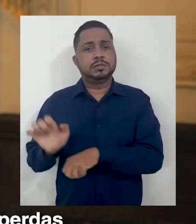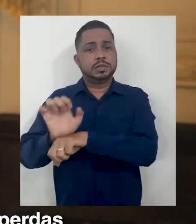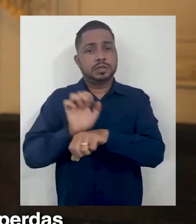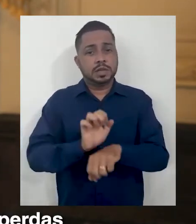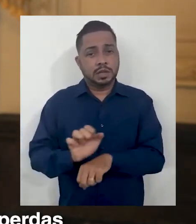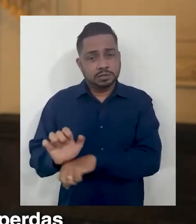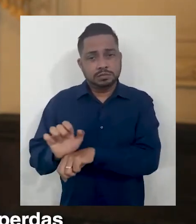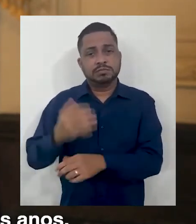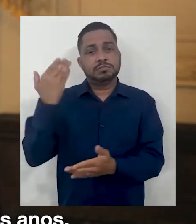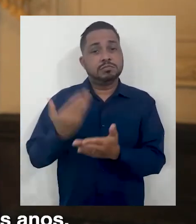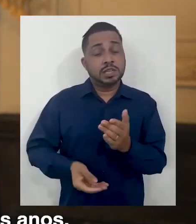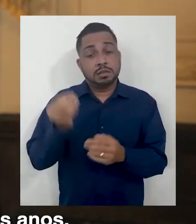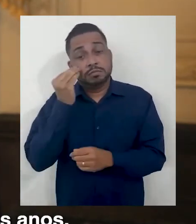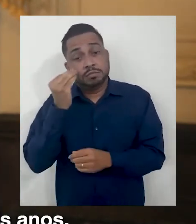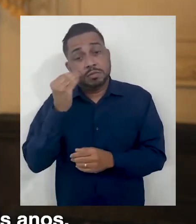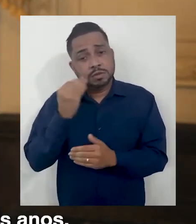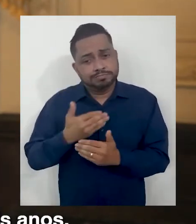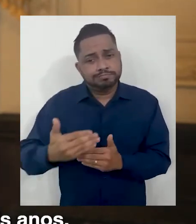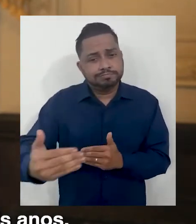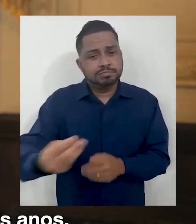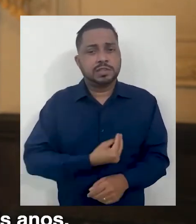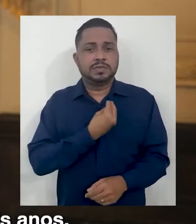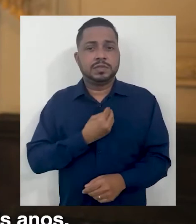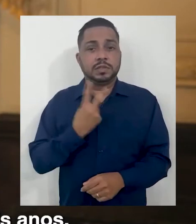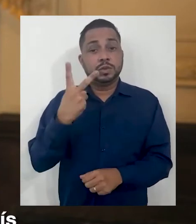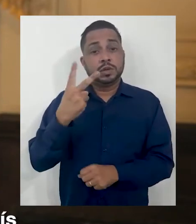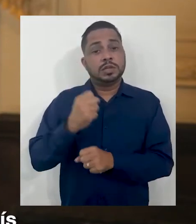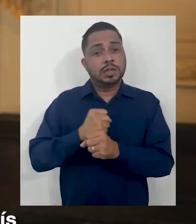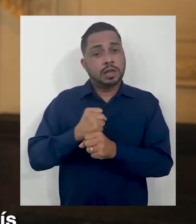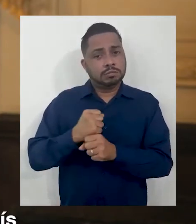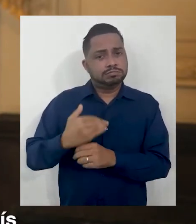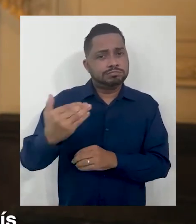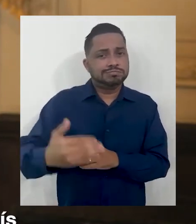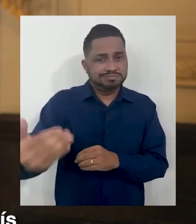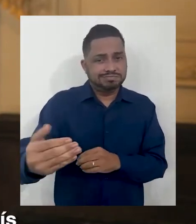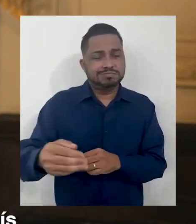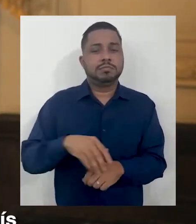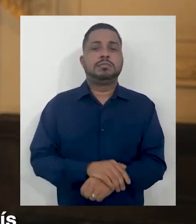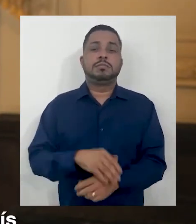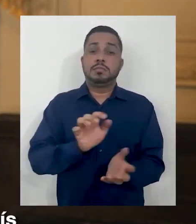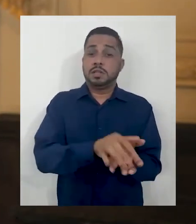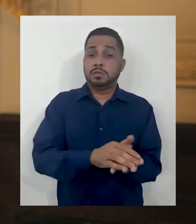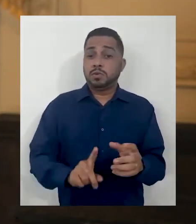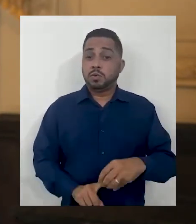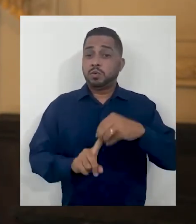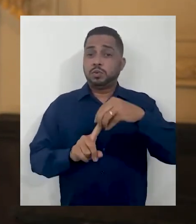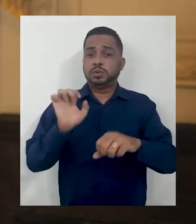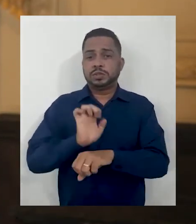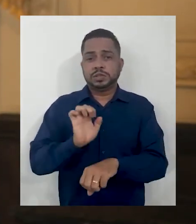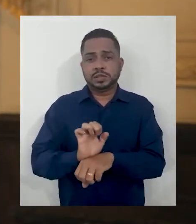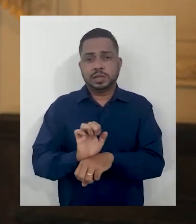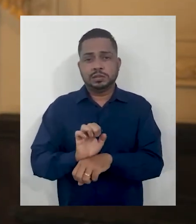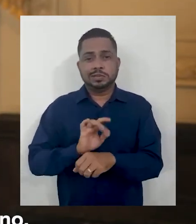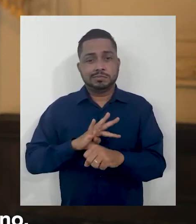da Federação teve perdas na expectativa de longevidade acima de dois anos, Pernambuco foi o único Estado do país em que os